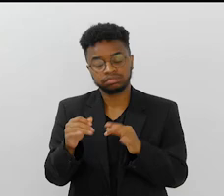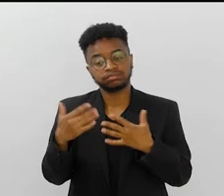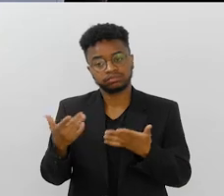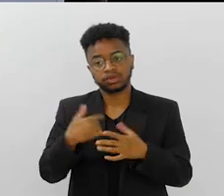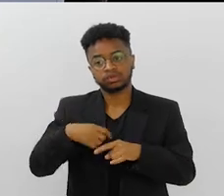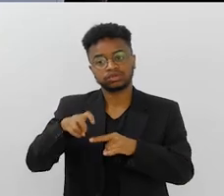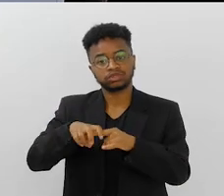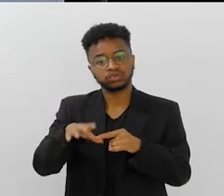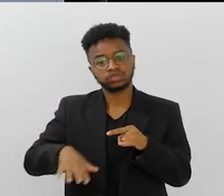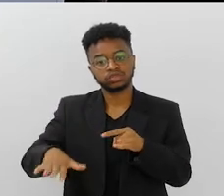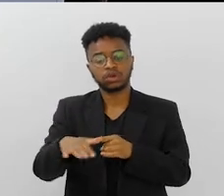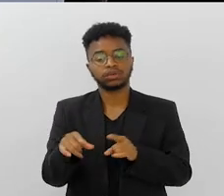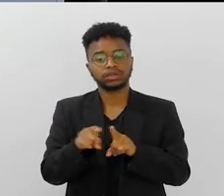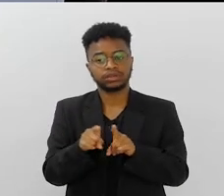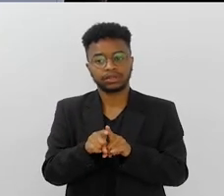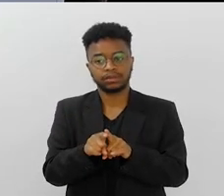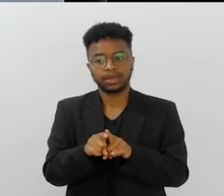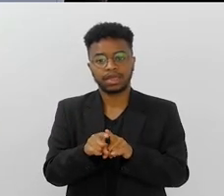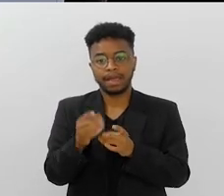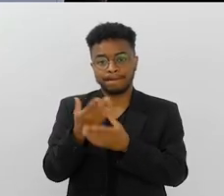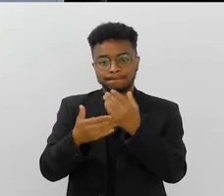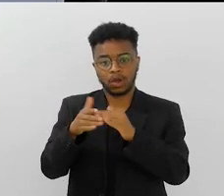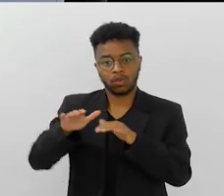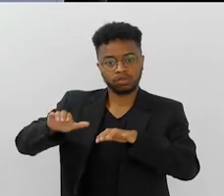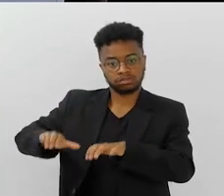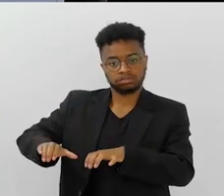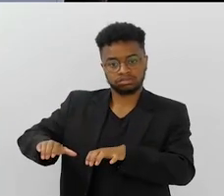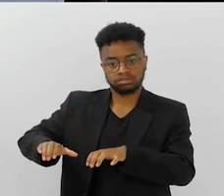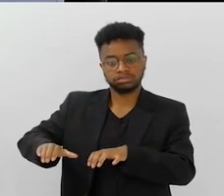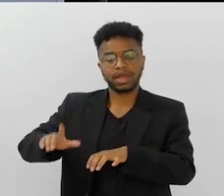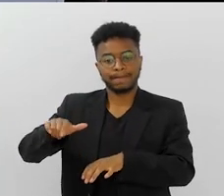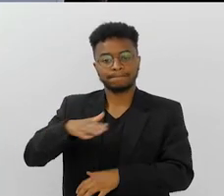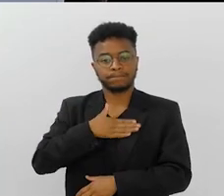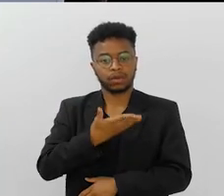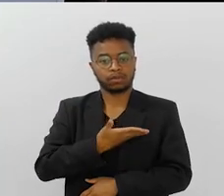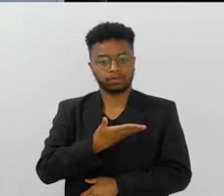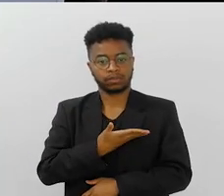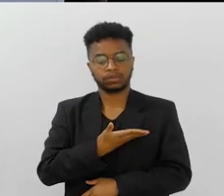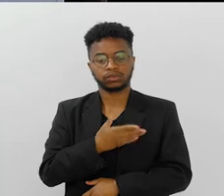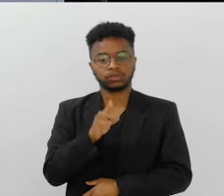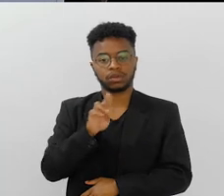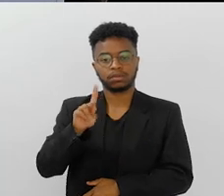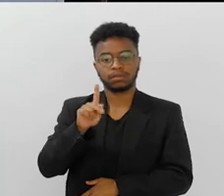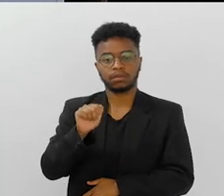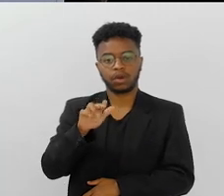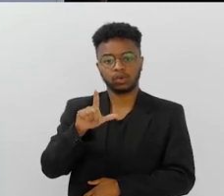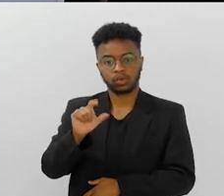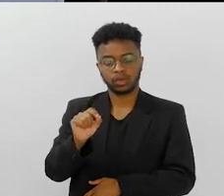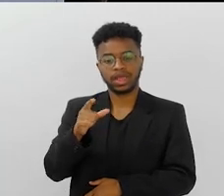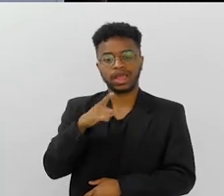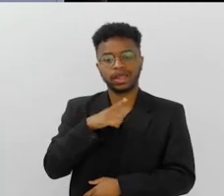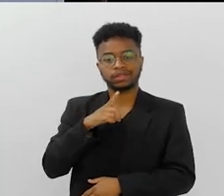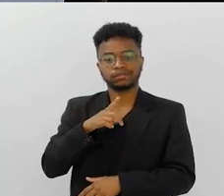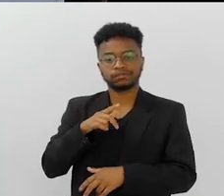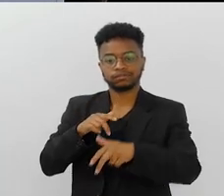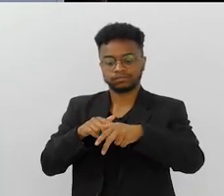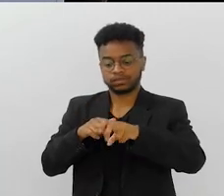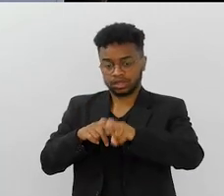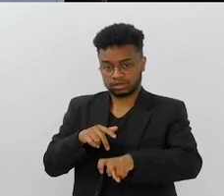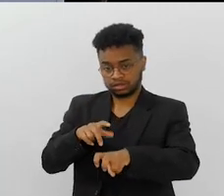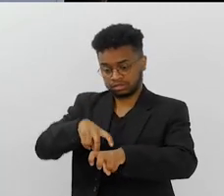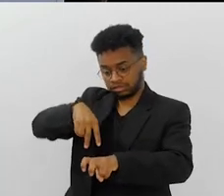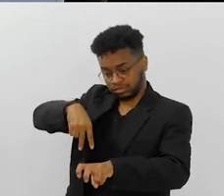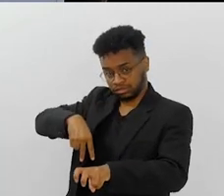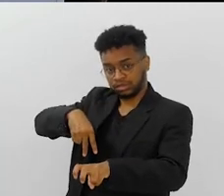e aí eu fico ali sentado no chão. Inclusive, aquela mão que está aparecendo ali é a mão de um amigo meu, do Paulo Newton, que fica ali atrás,